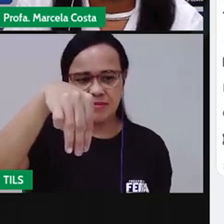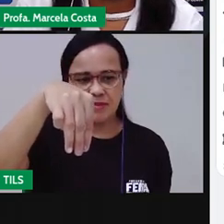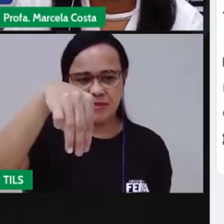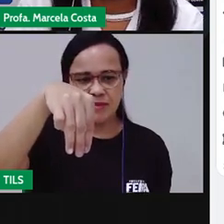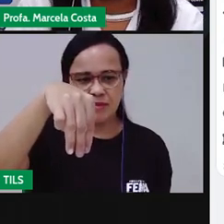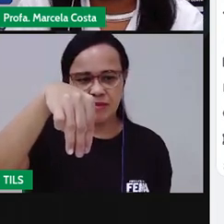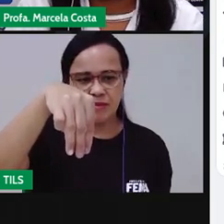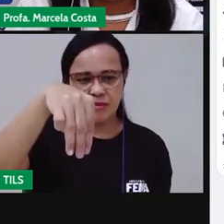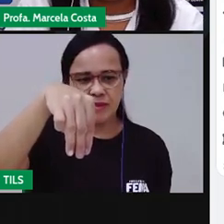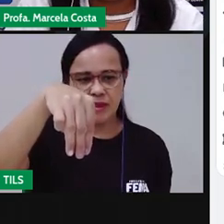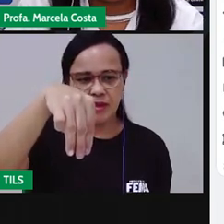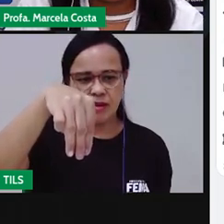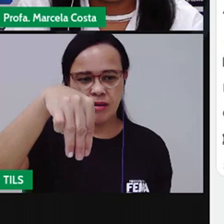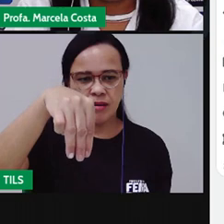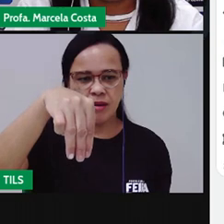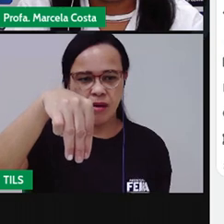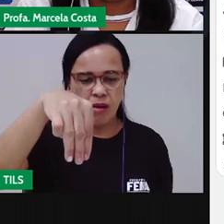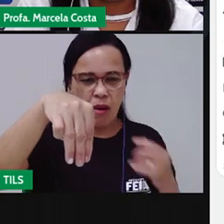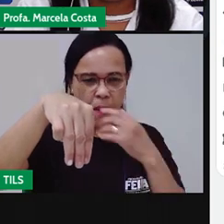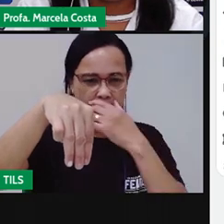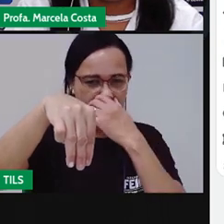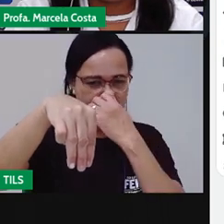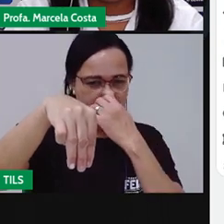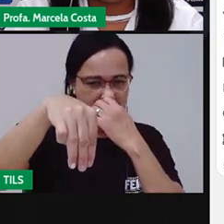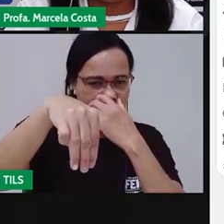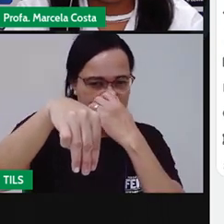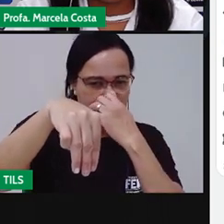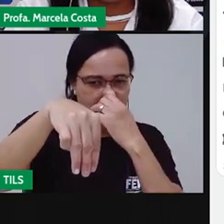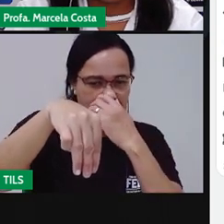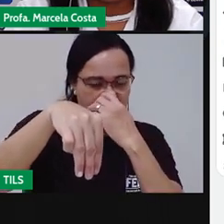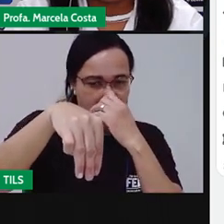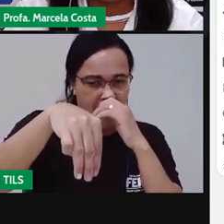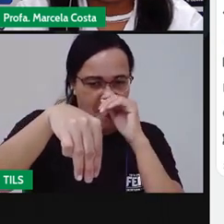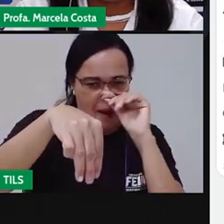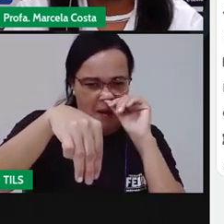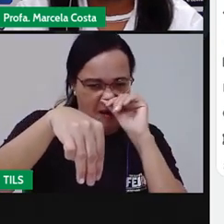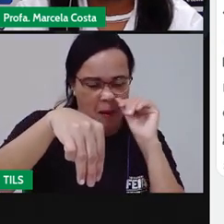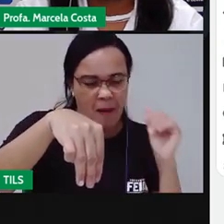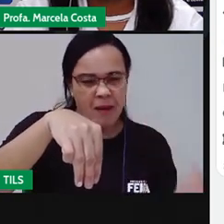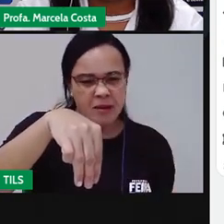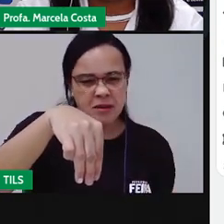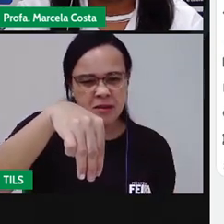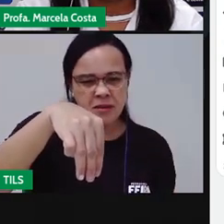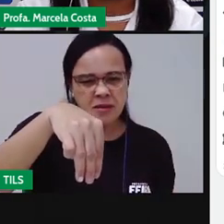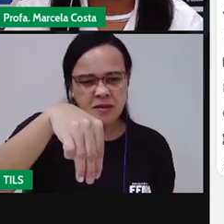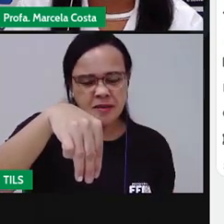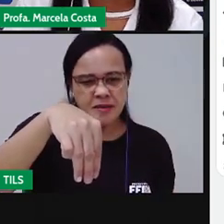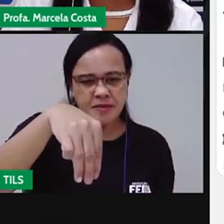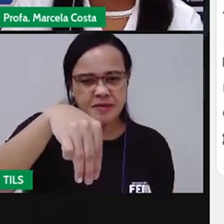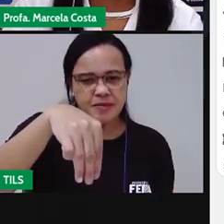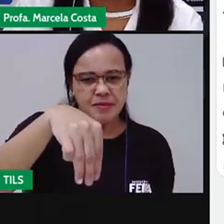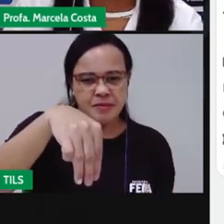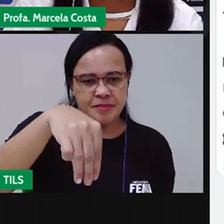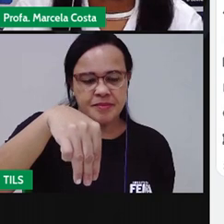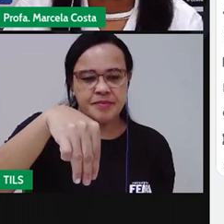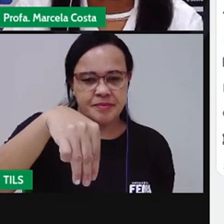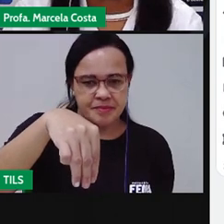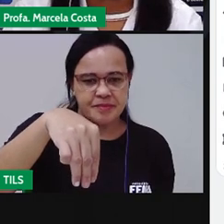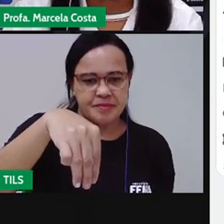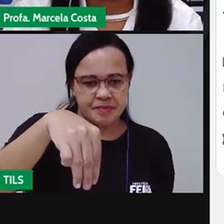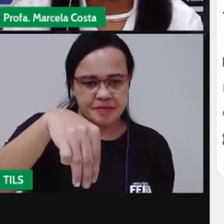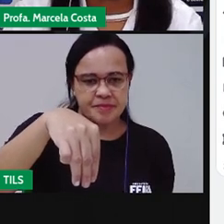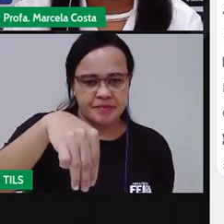Na mesma direção, eu vou subir e depois descer um outro traçado.